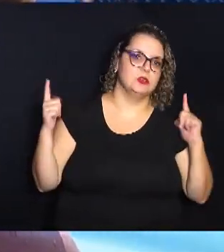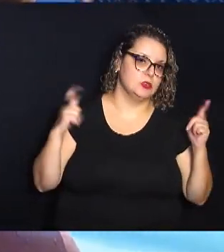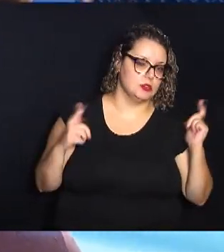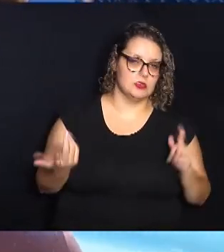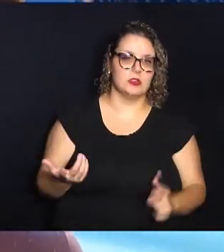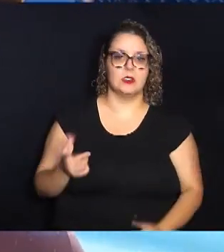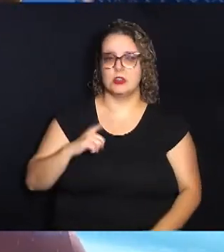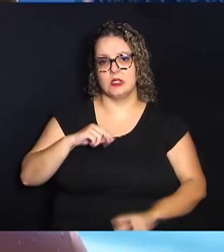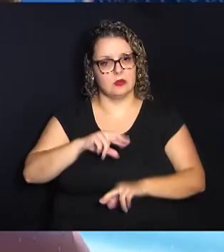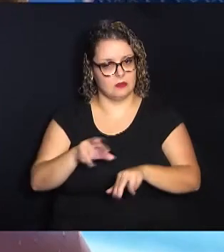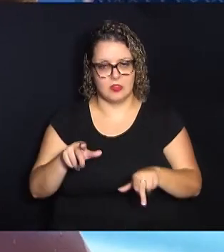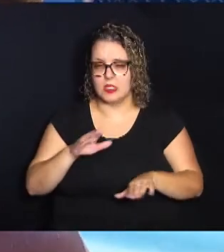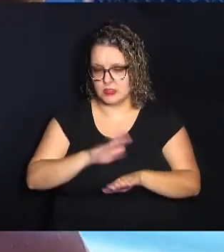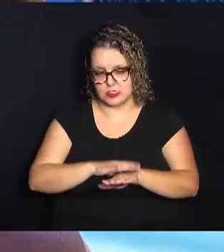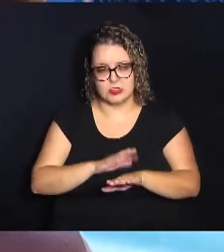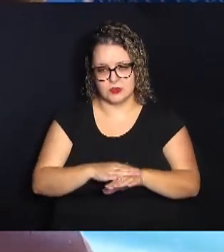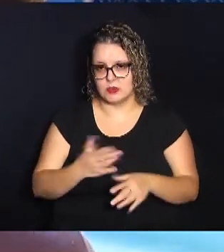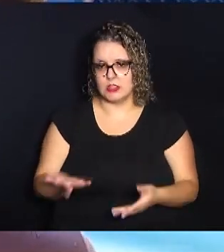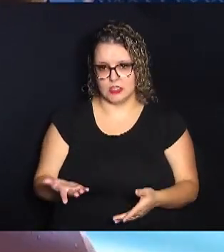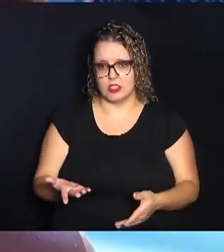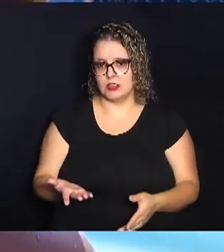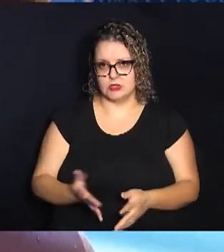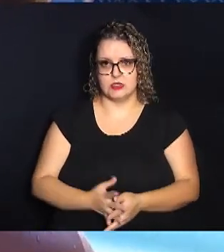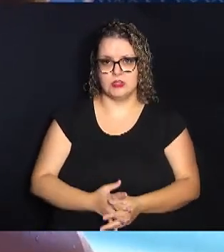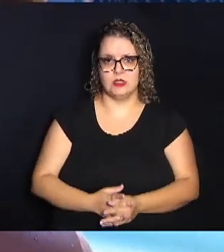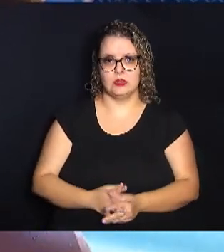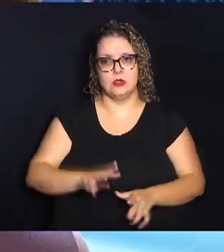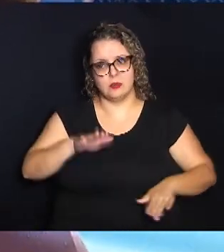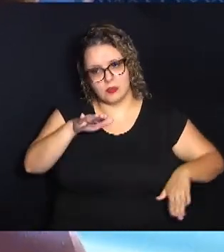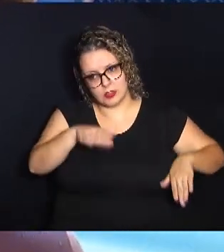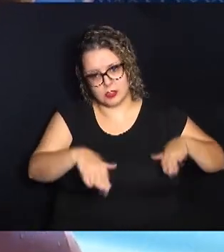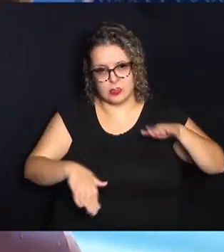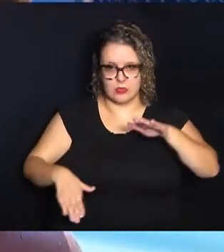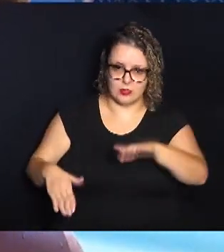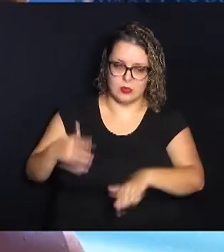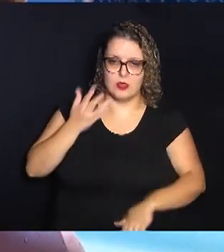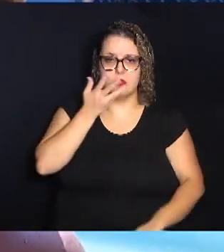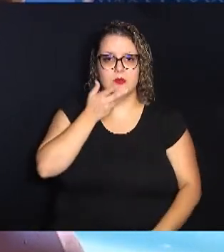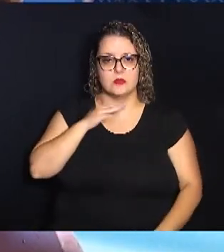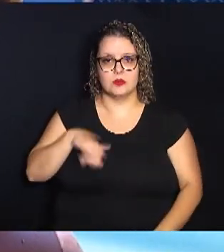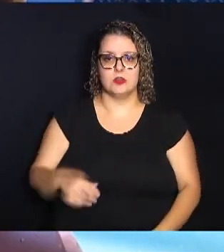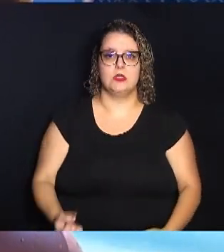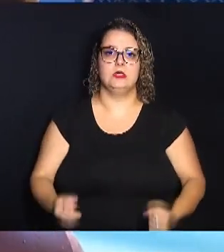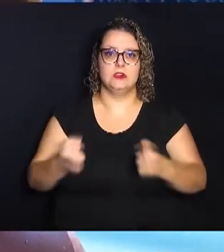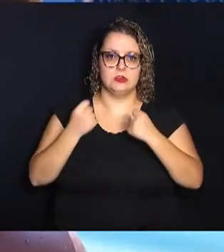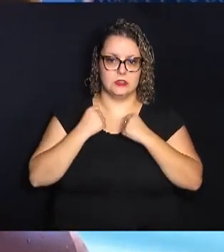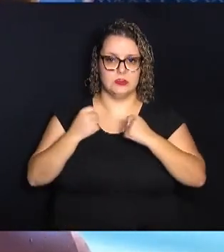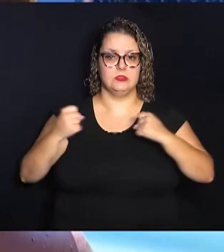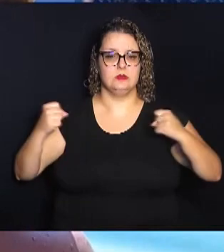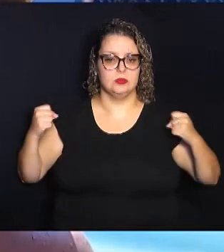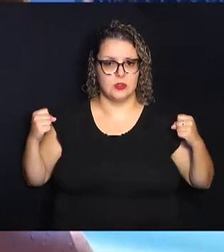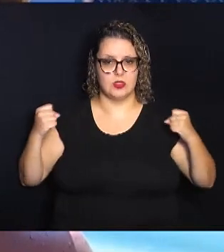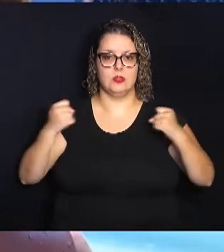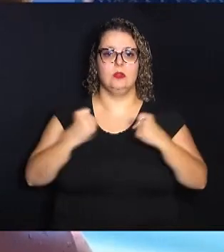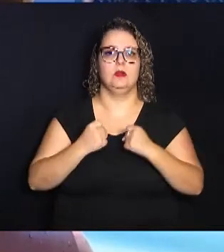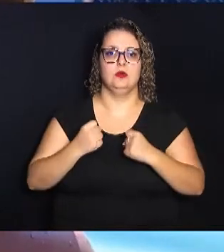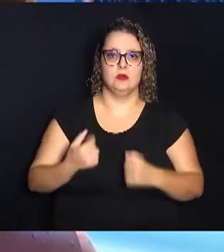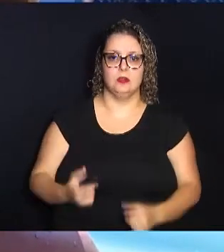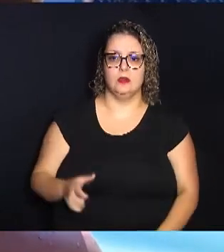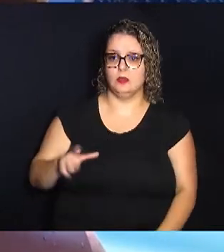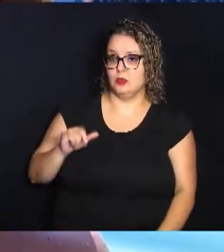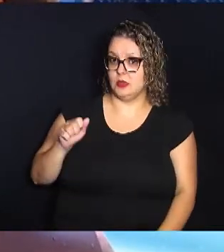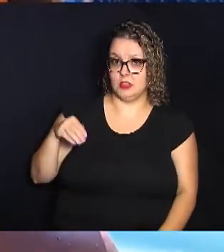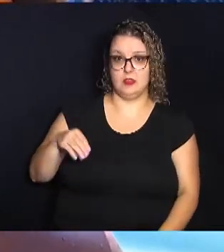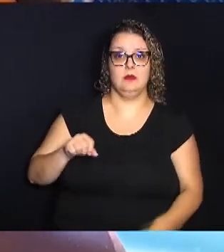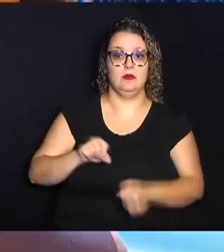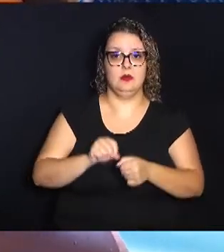Tem várias atividades, né? No caso, a natação para as crianças, tem a sala de musculação. O Lian também fez aulas de